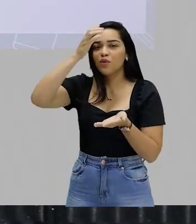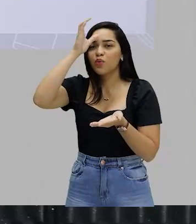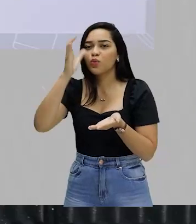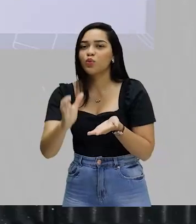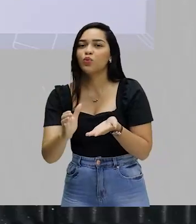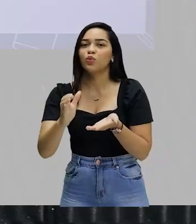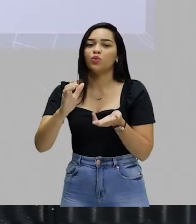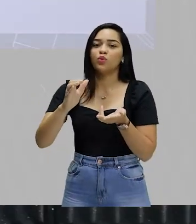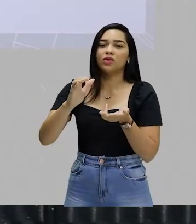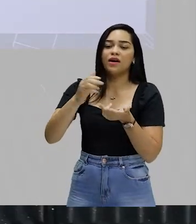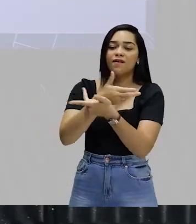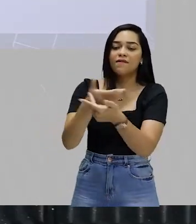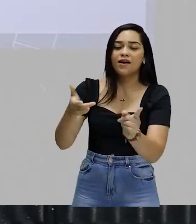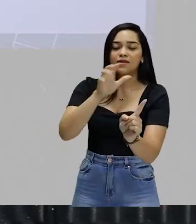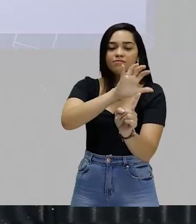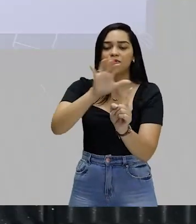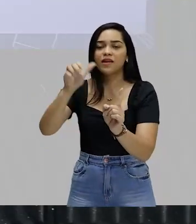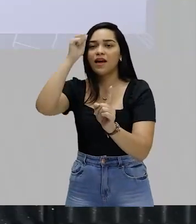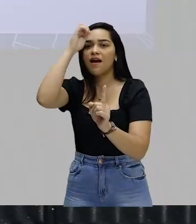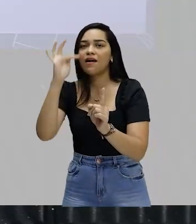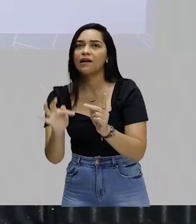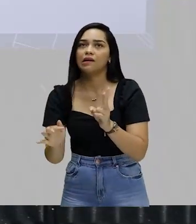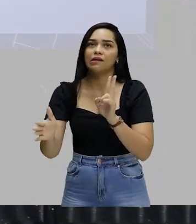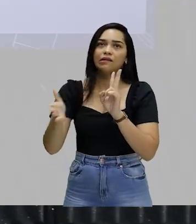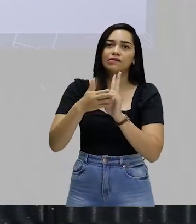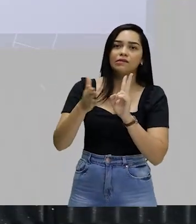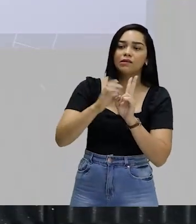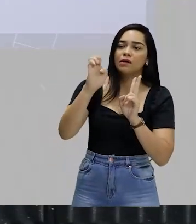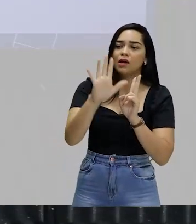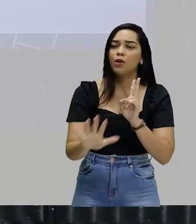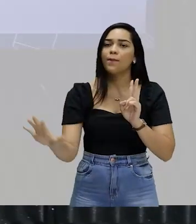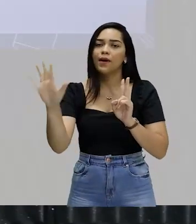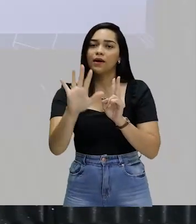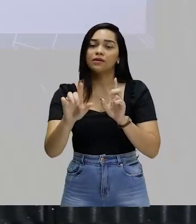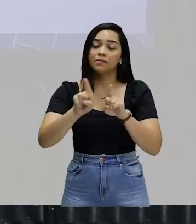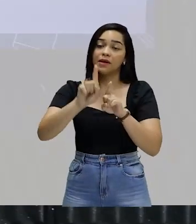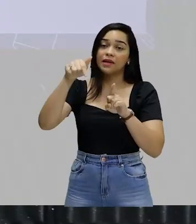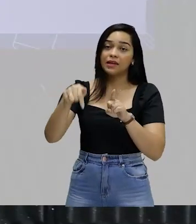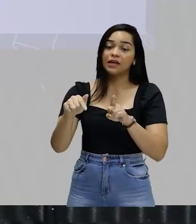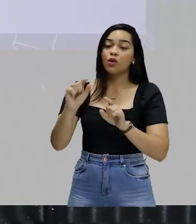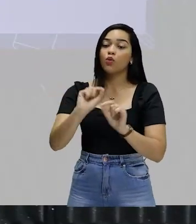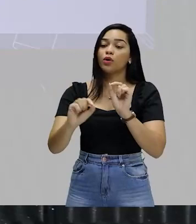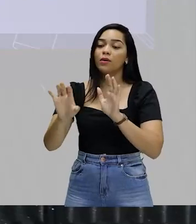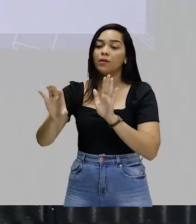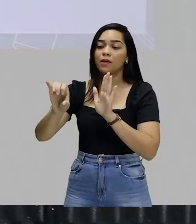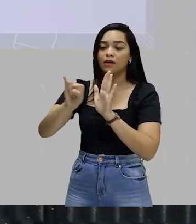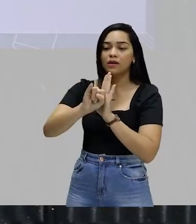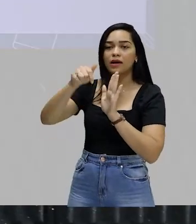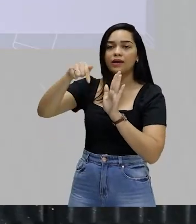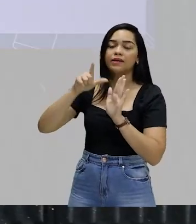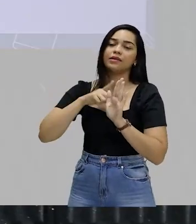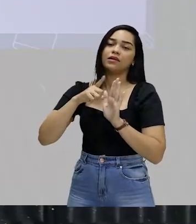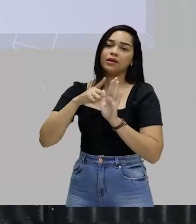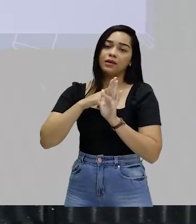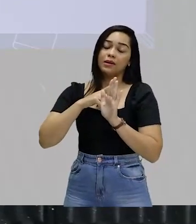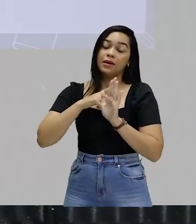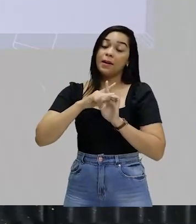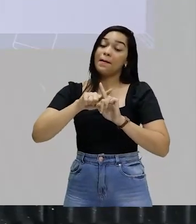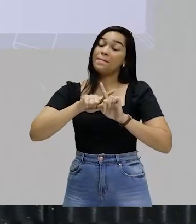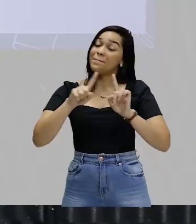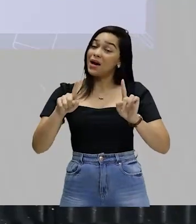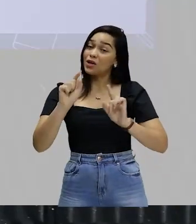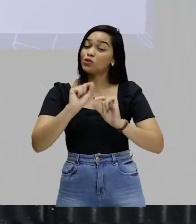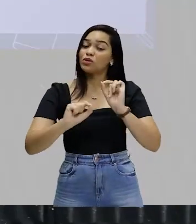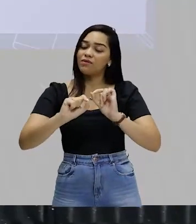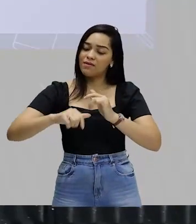nas diferentes influências africanas, indígenas, europeias, que a nossa identidade brasileira tem. Só que isso vai